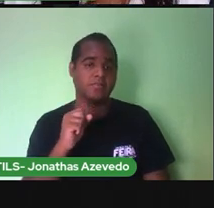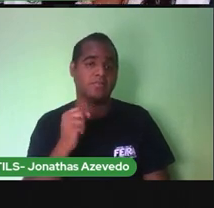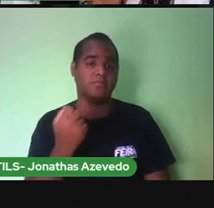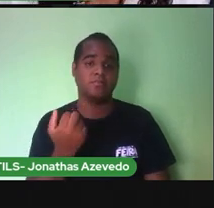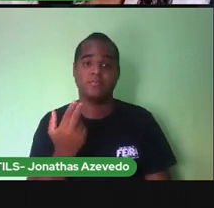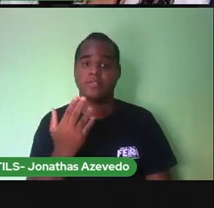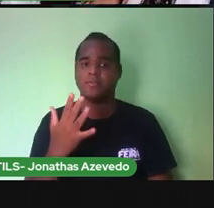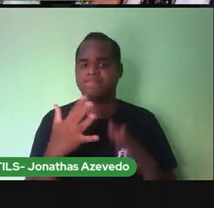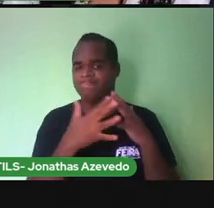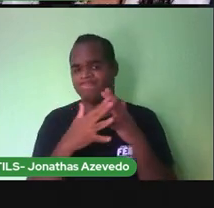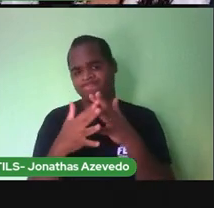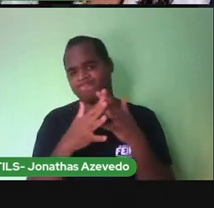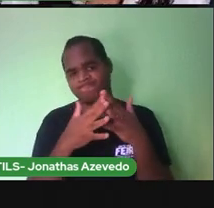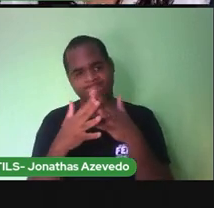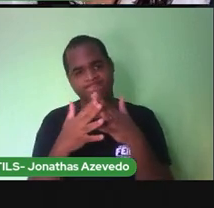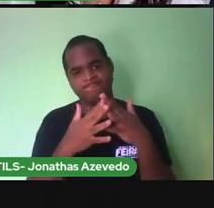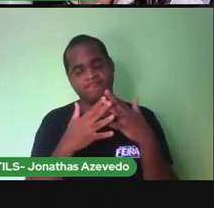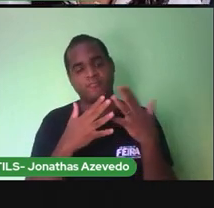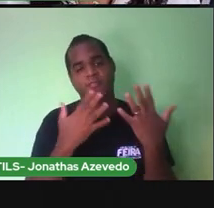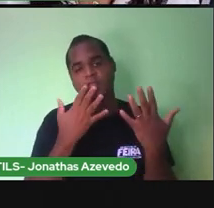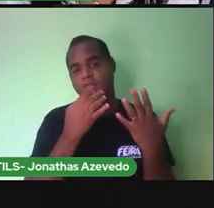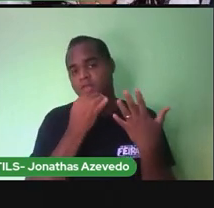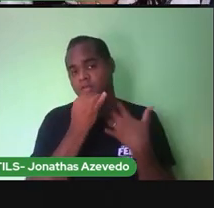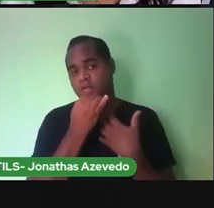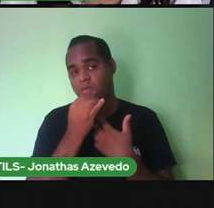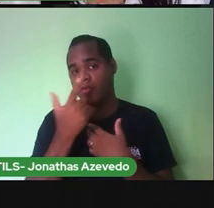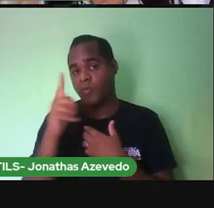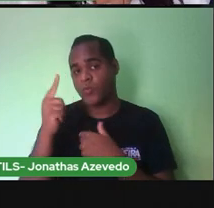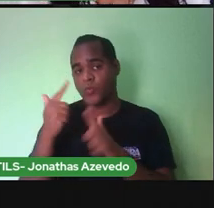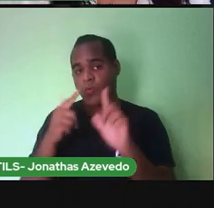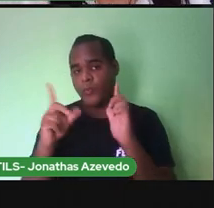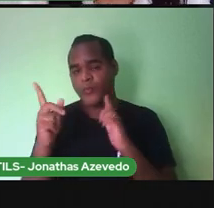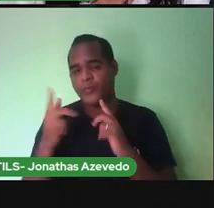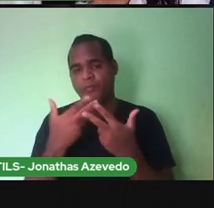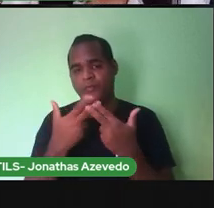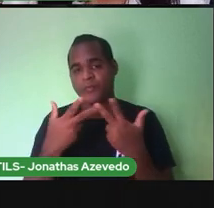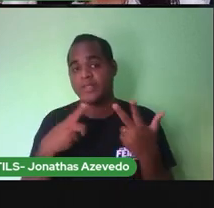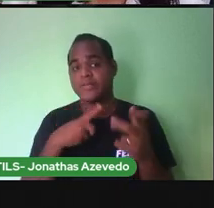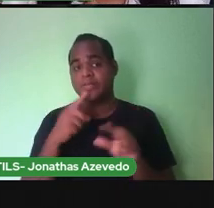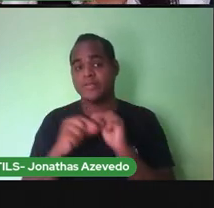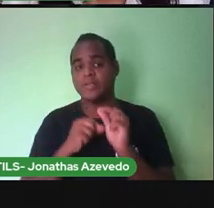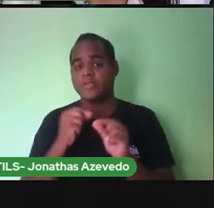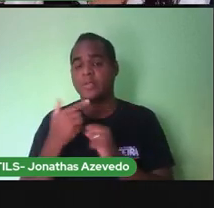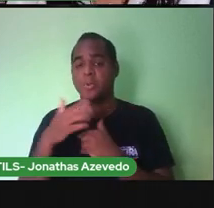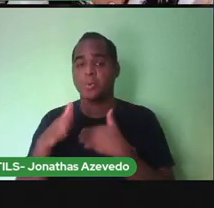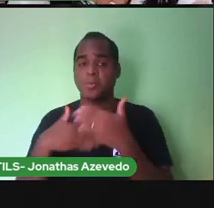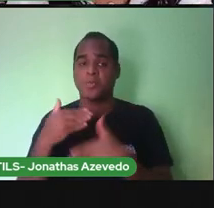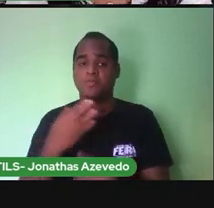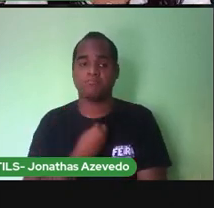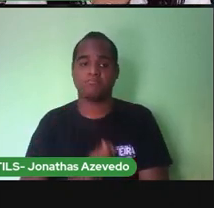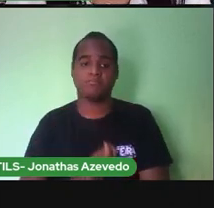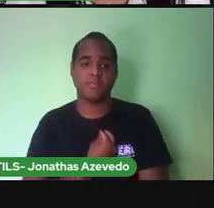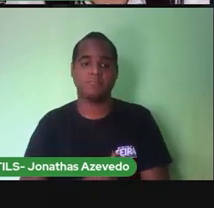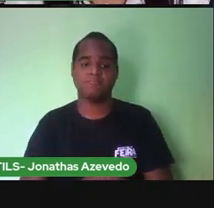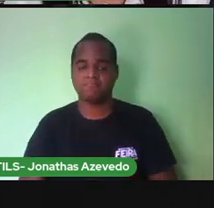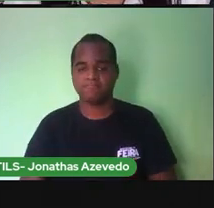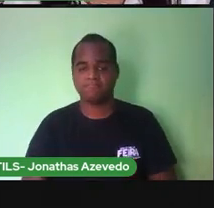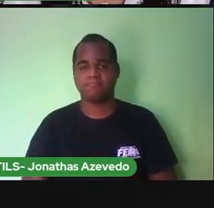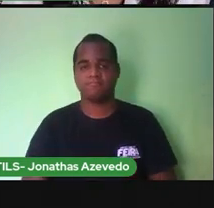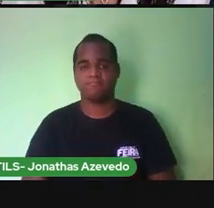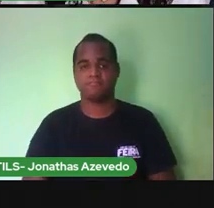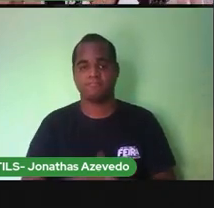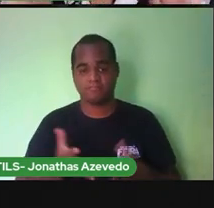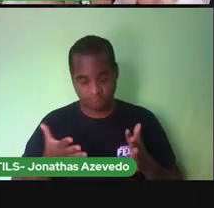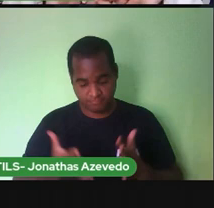confundir, na hora de tirar os outros documentos, que nós teremos que tirar ao longo da nossa vida. Então, na certidão de